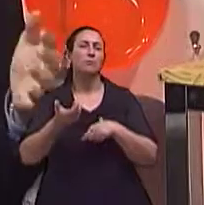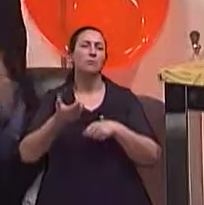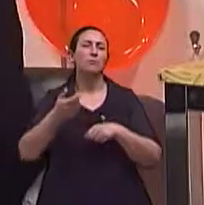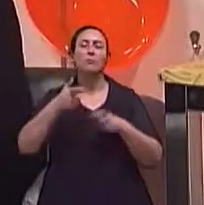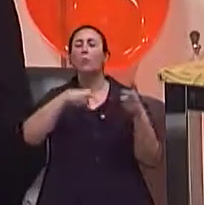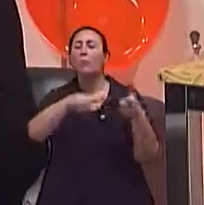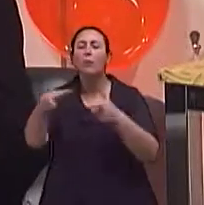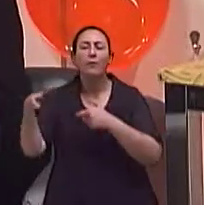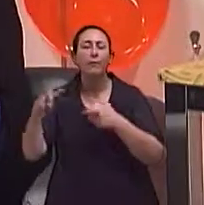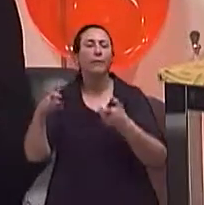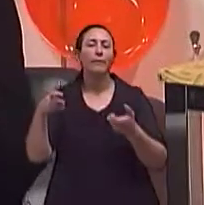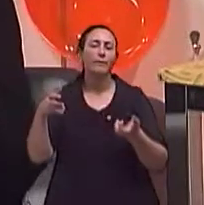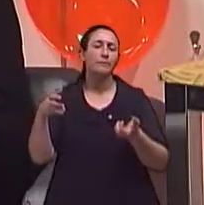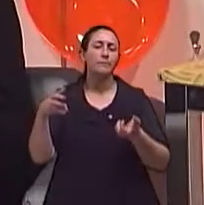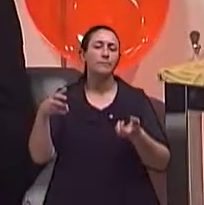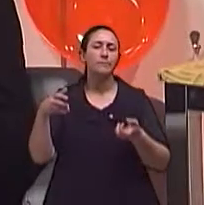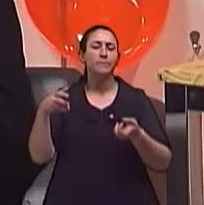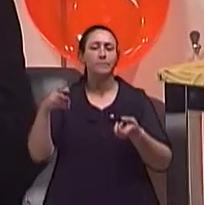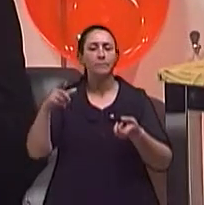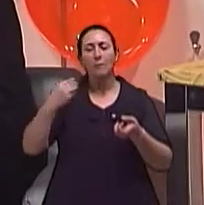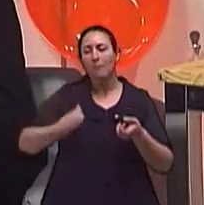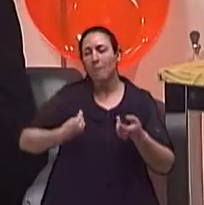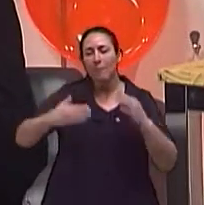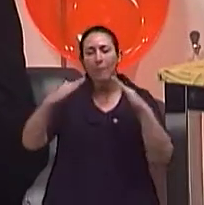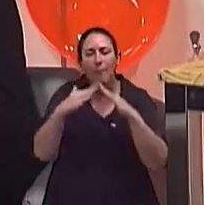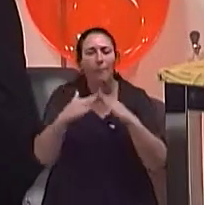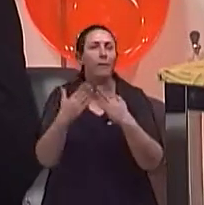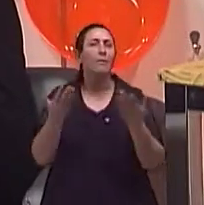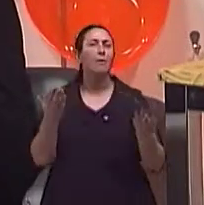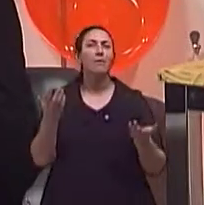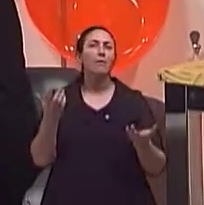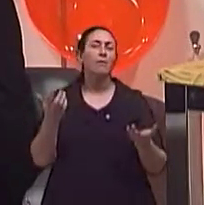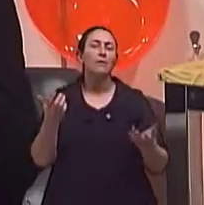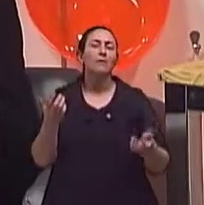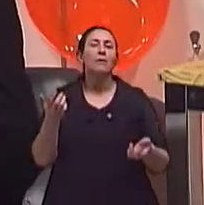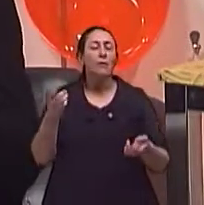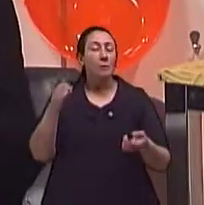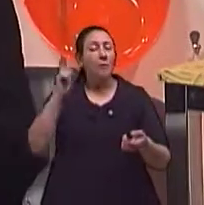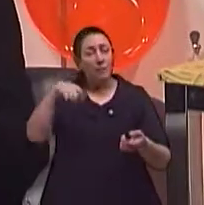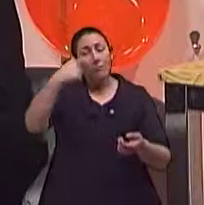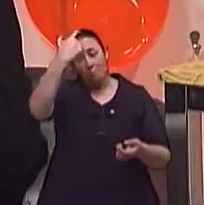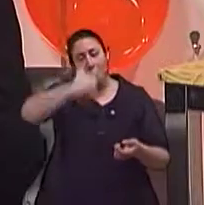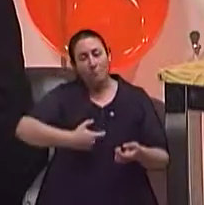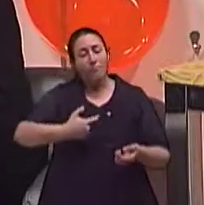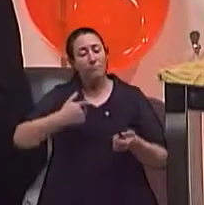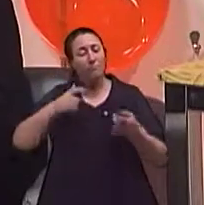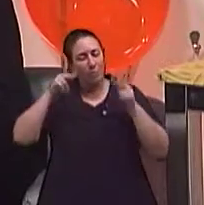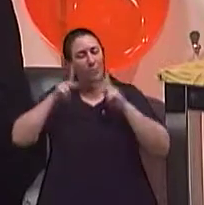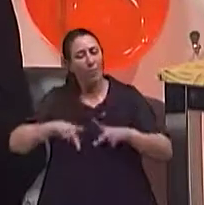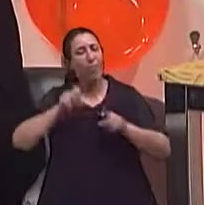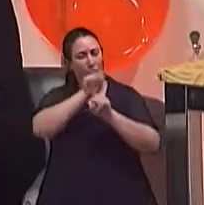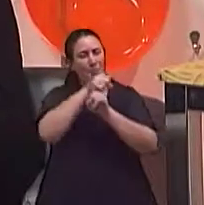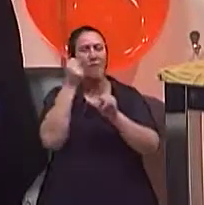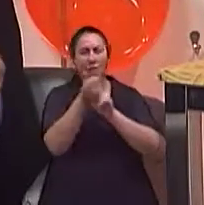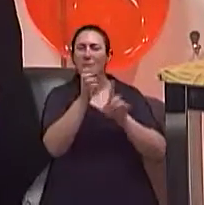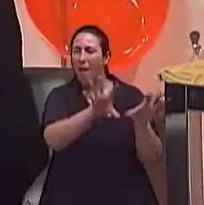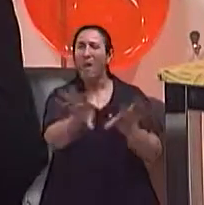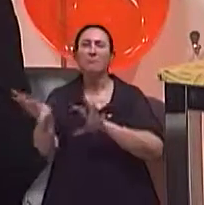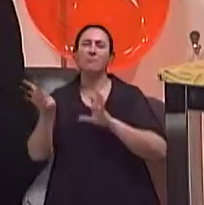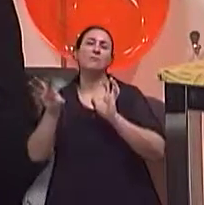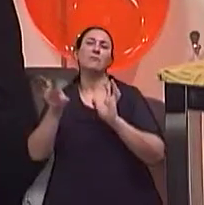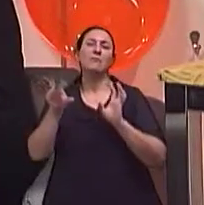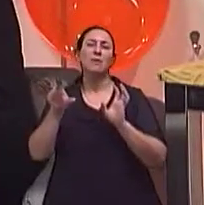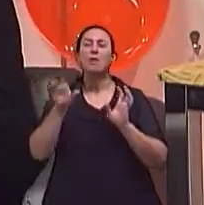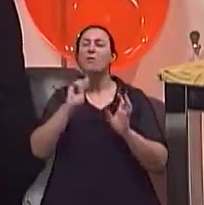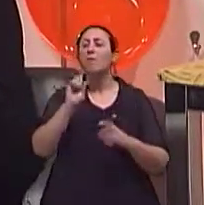profissões locais em que se mora. Muitas vezes a gente, o ser humano tem essa característica. Valoriza quando não tem mais. coisa e quando